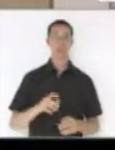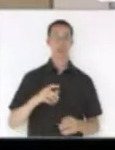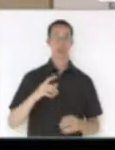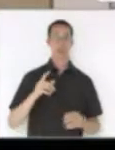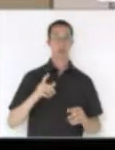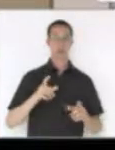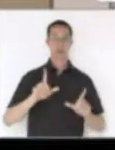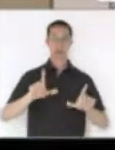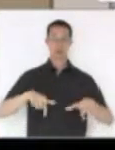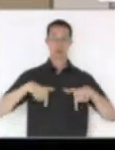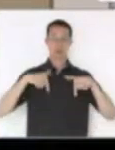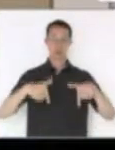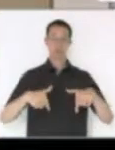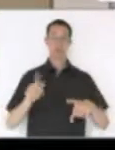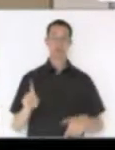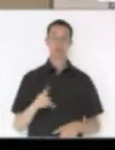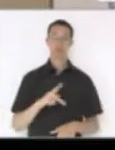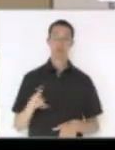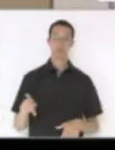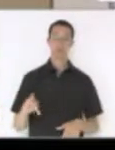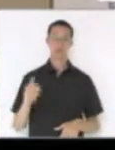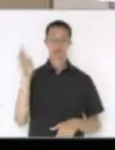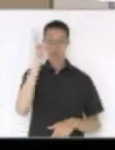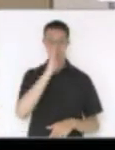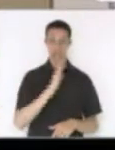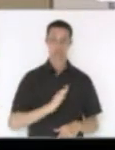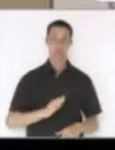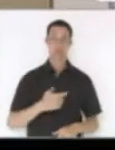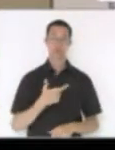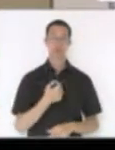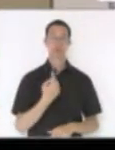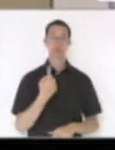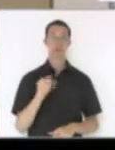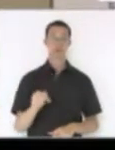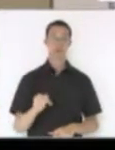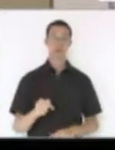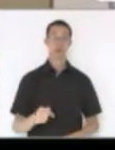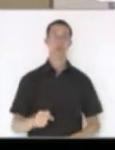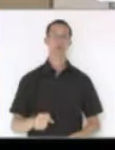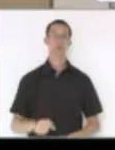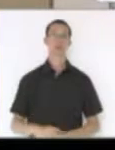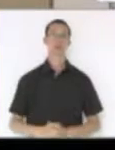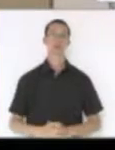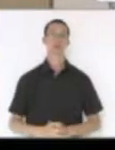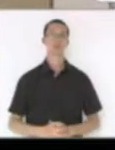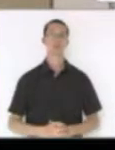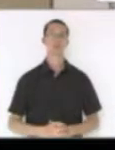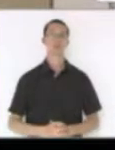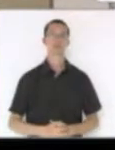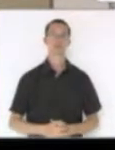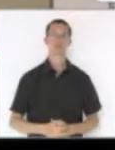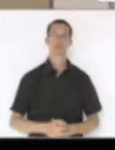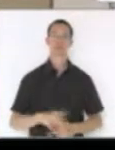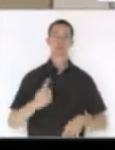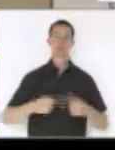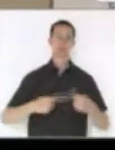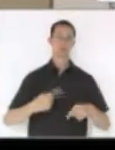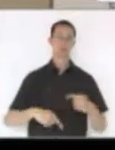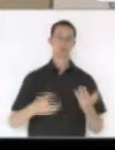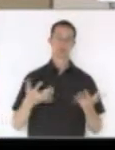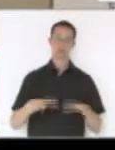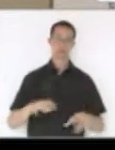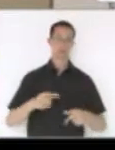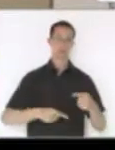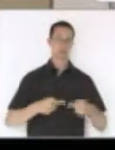Brasil 2017, na categoria Ensino Fundamental do Ministério da Educação, em discussão, não haveria o